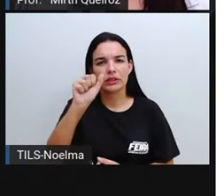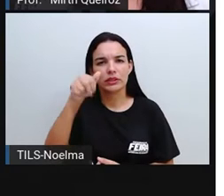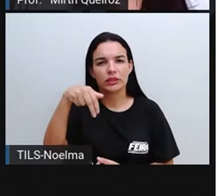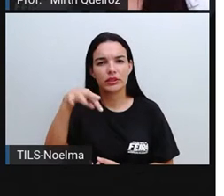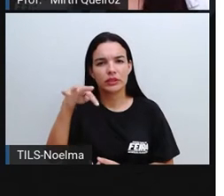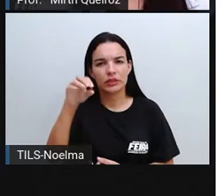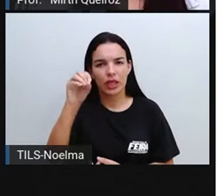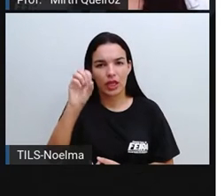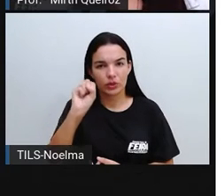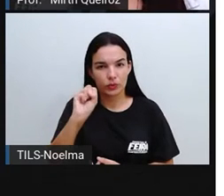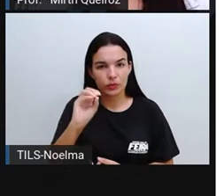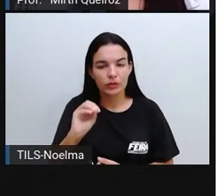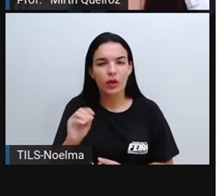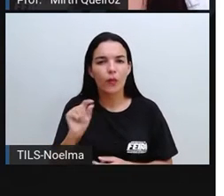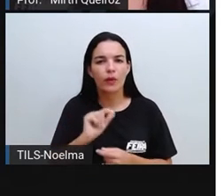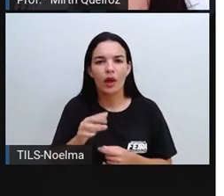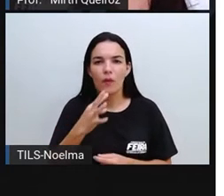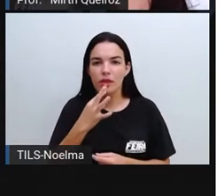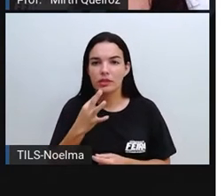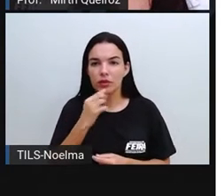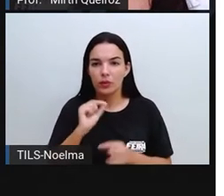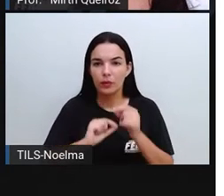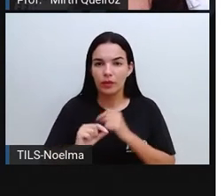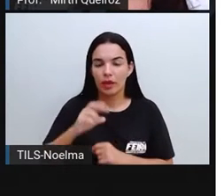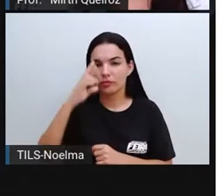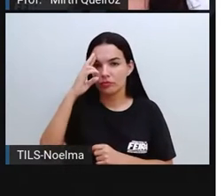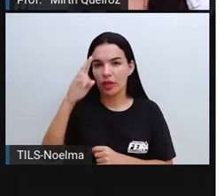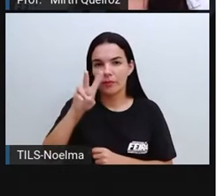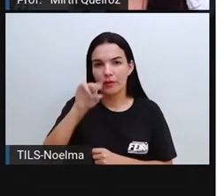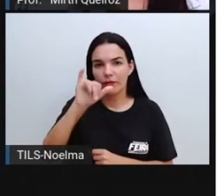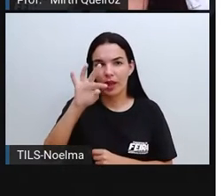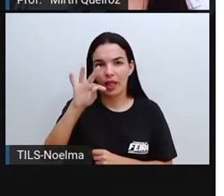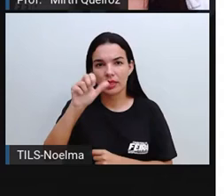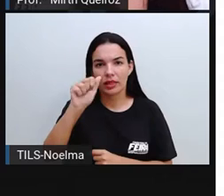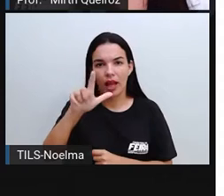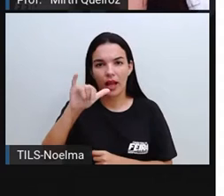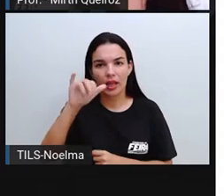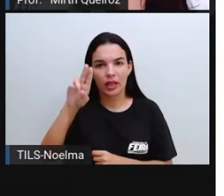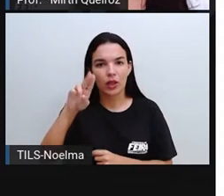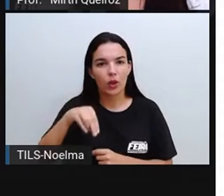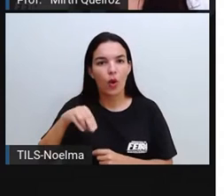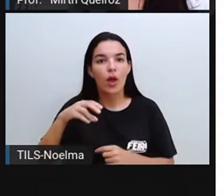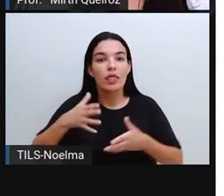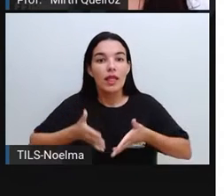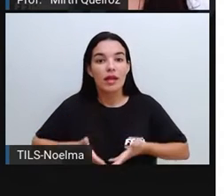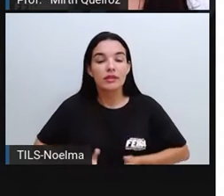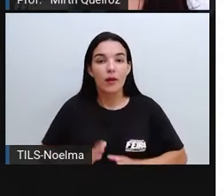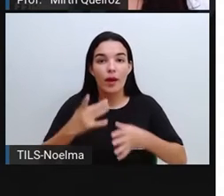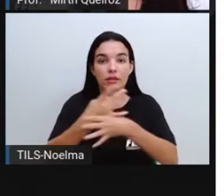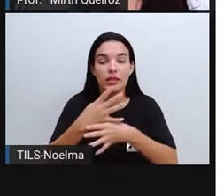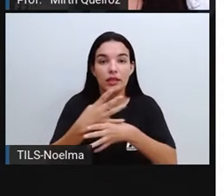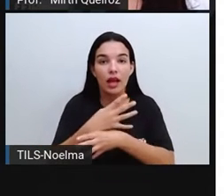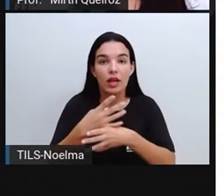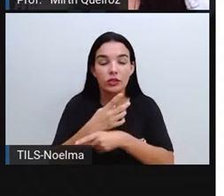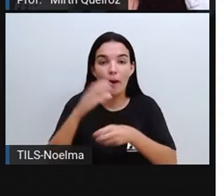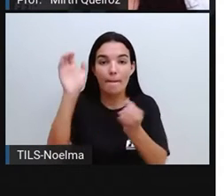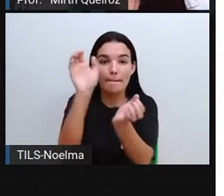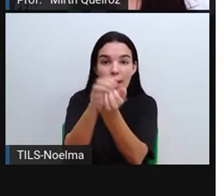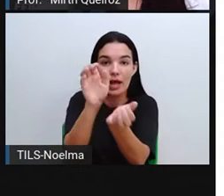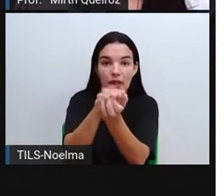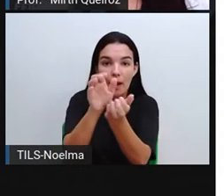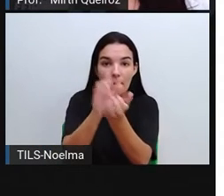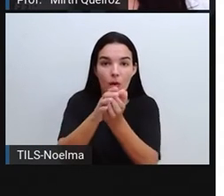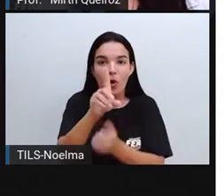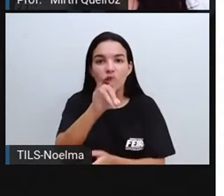julho de 1909. Era filho de um lavrador e de um artesã que fazia panelas de barro para vender na